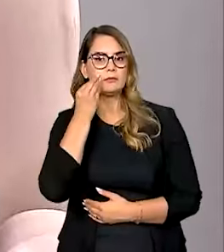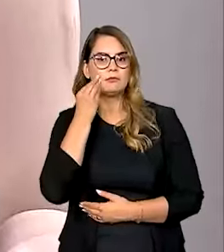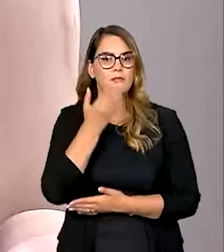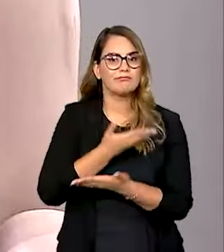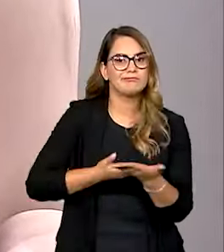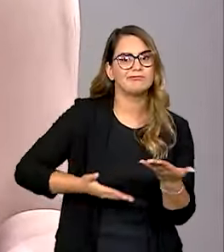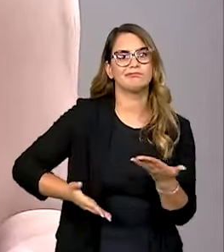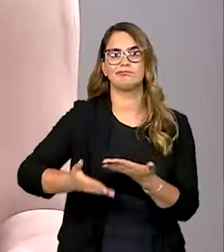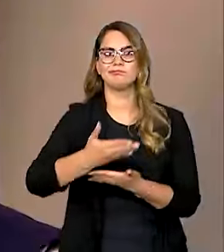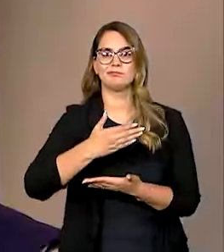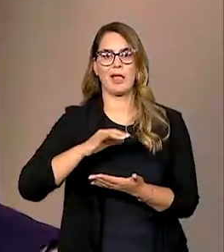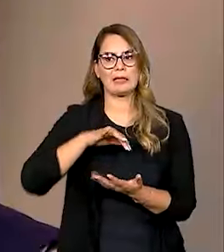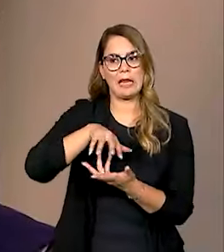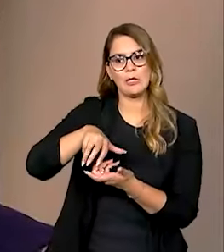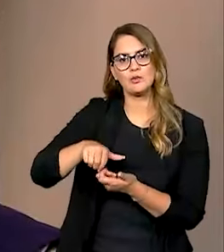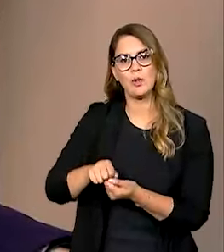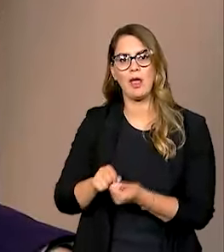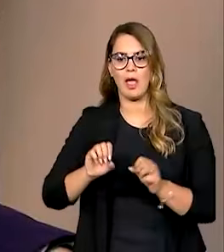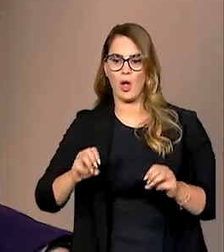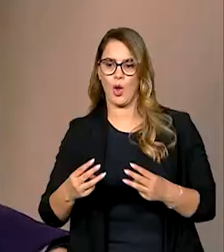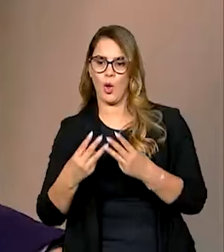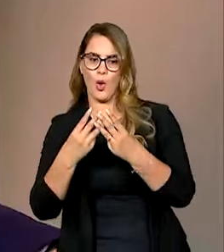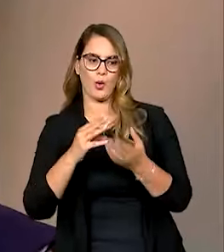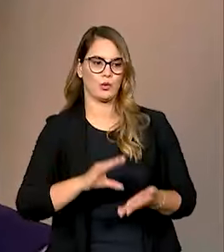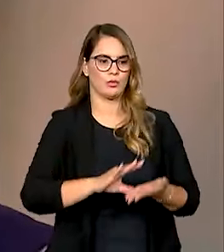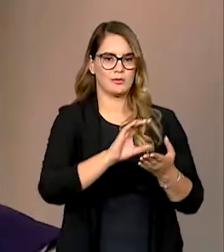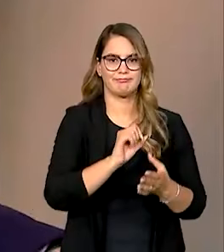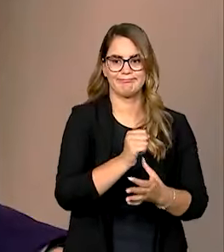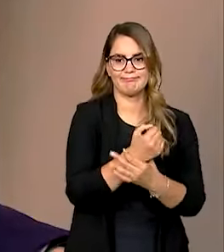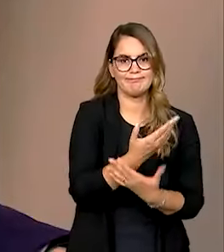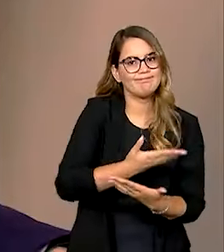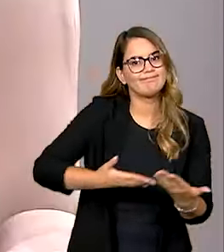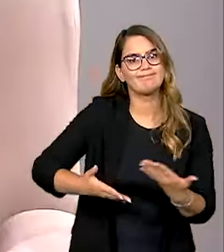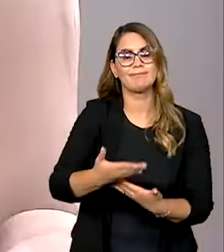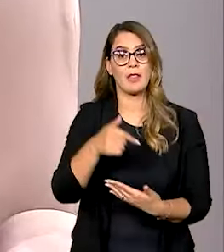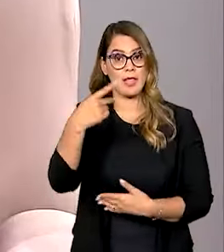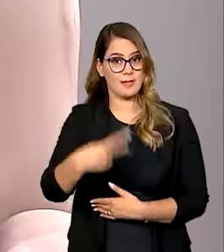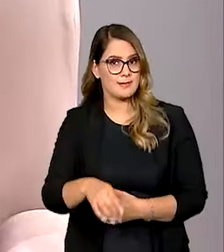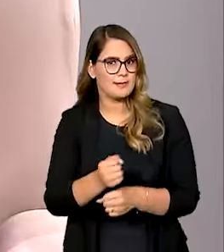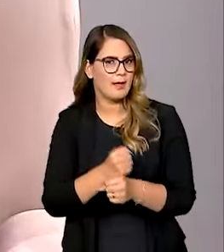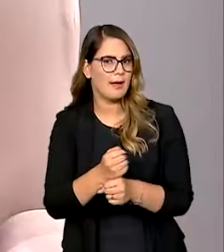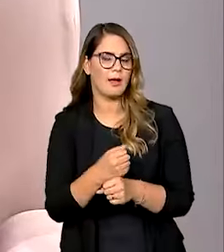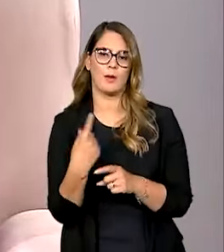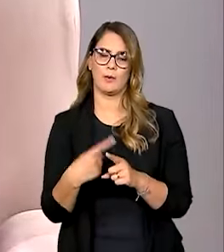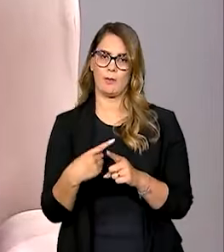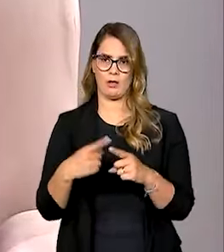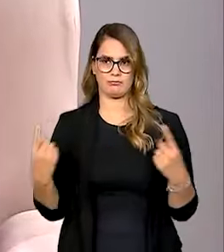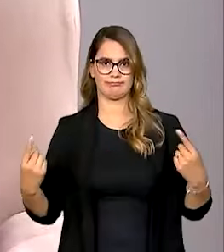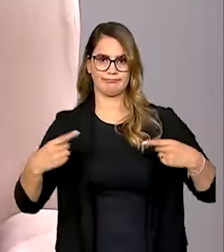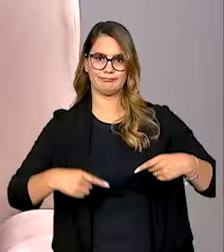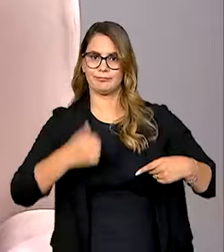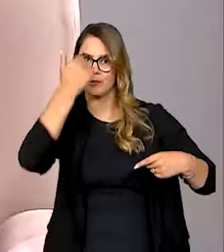os organismos internacionais, ONU, Conselho de Segurança. Já ainda esse ano, em virtude do conflito